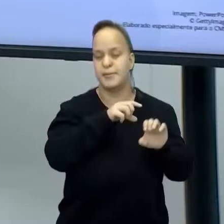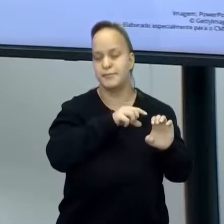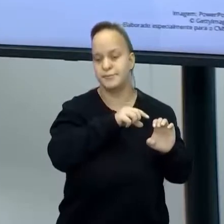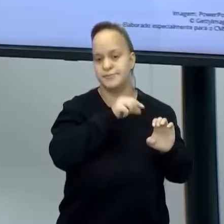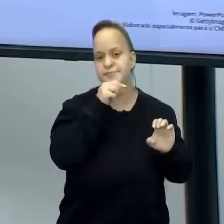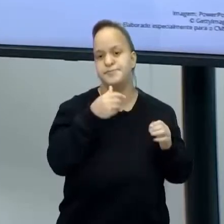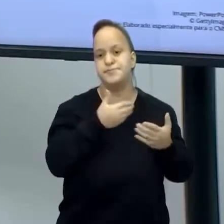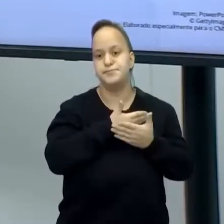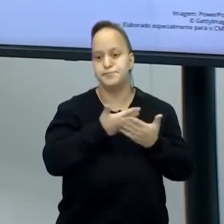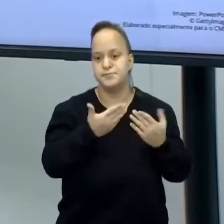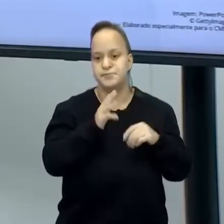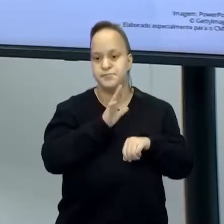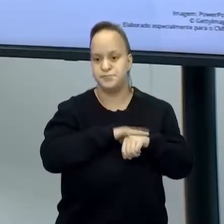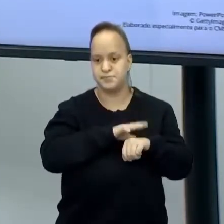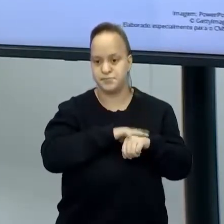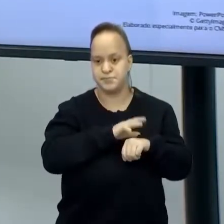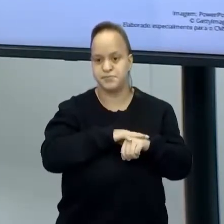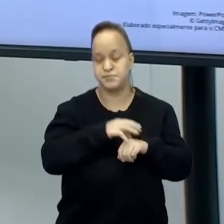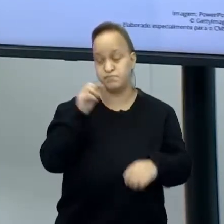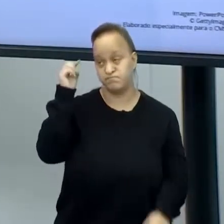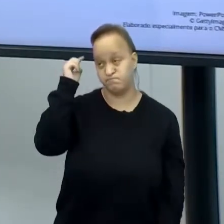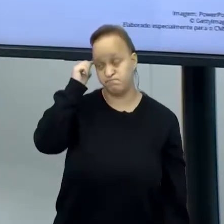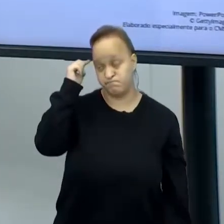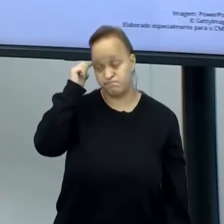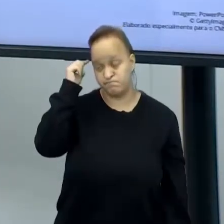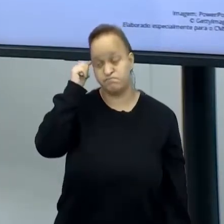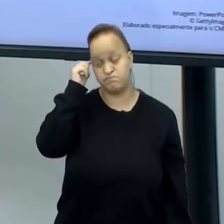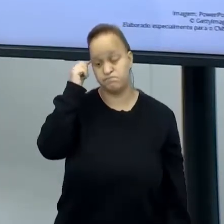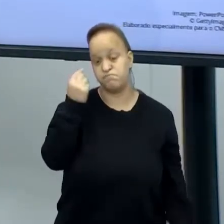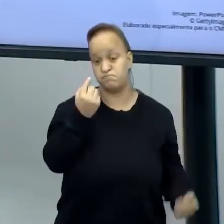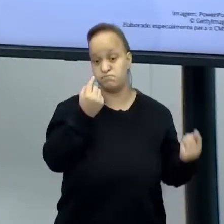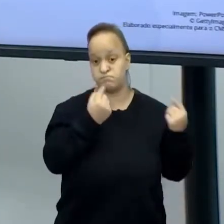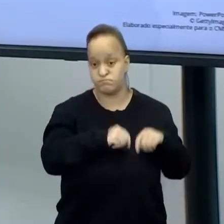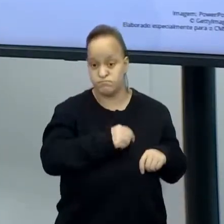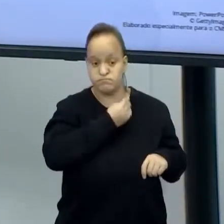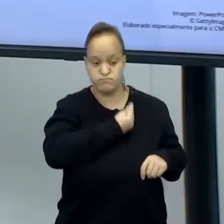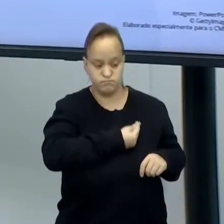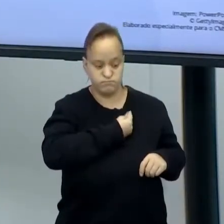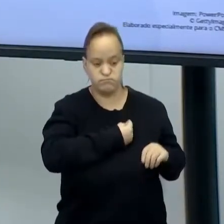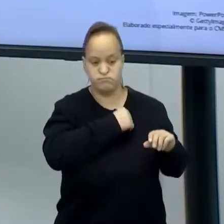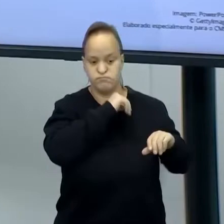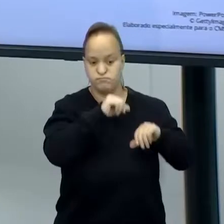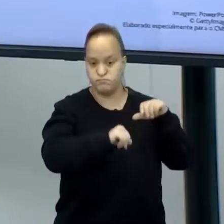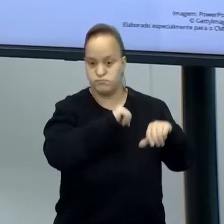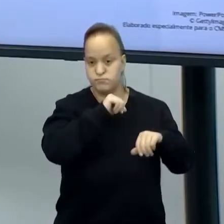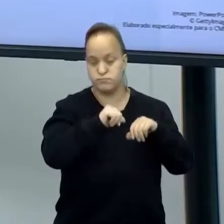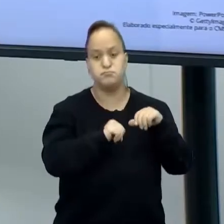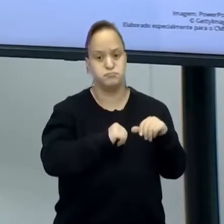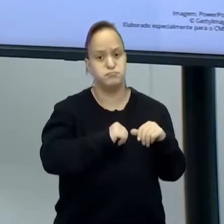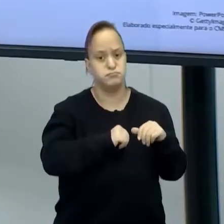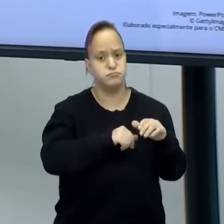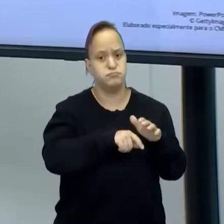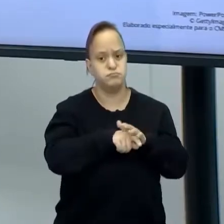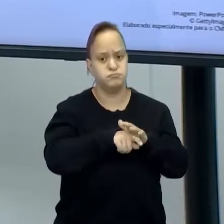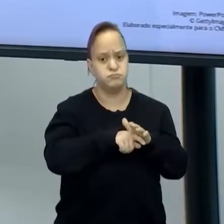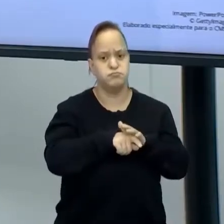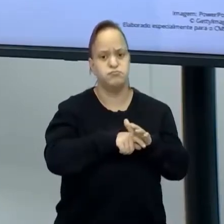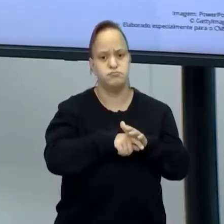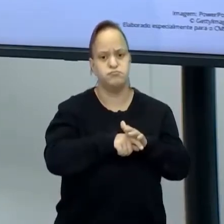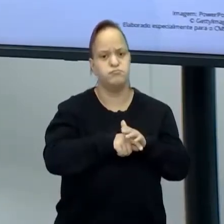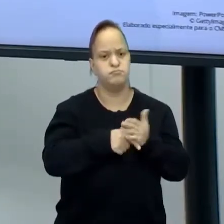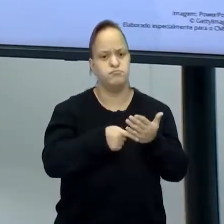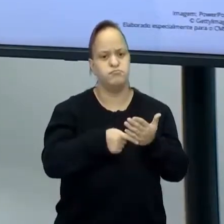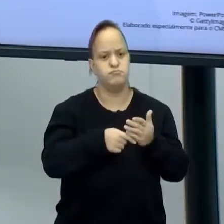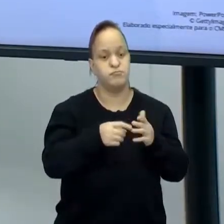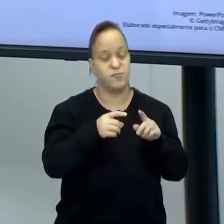está desenvolvendo, está pensando em algo que pode mudar a nossa vida. Hum, profundo isso, né? Ó, tô de olho no